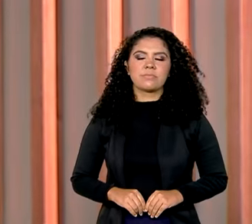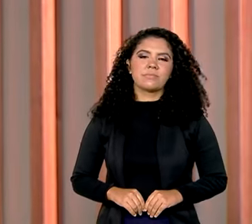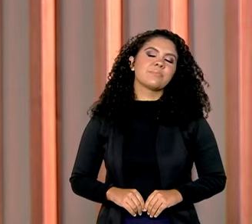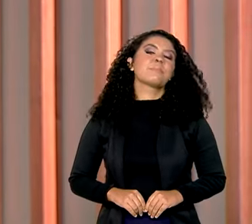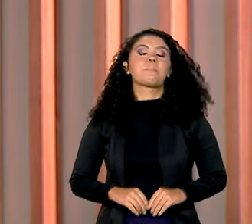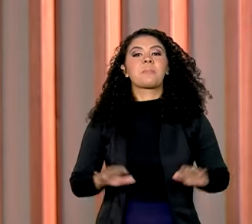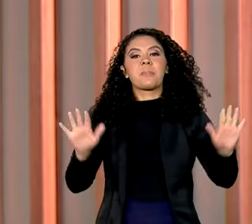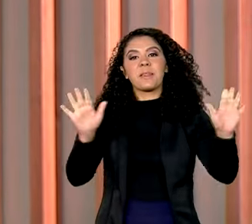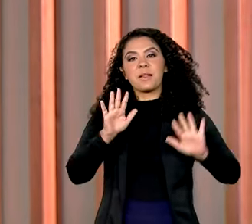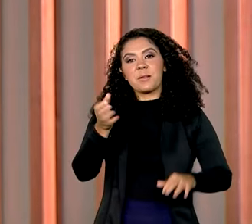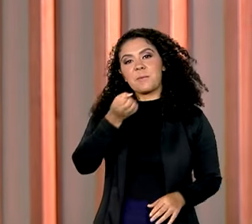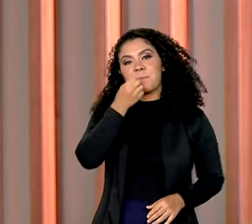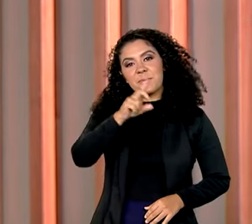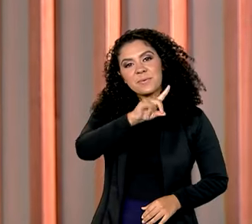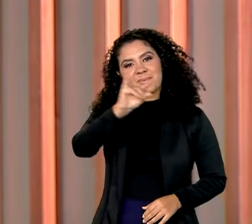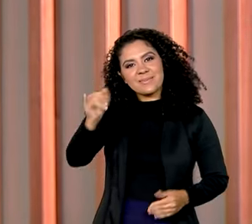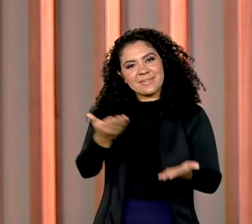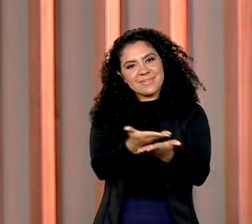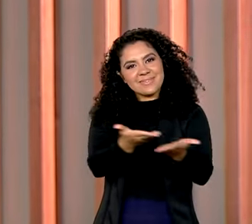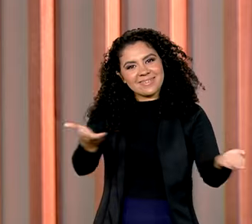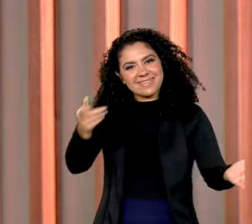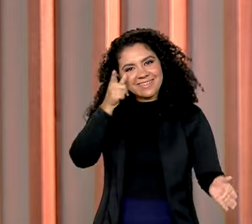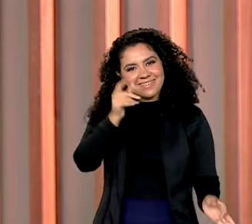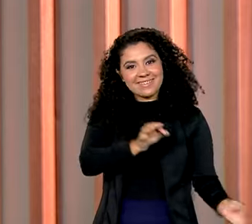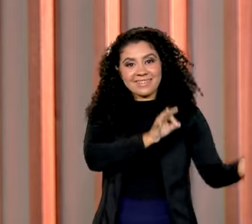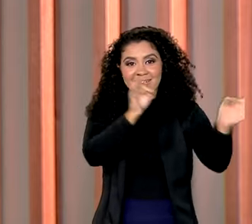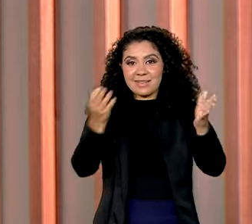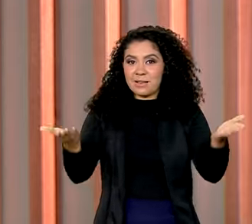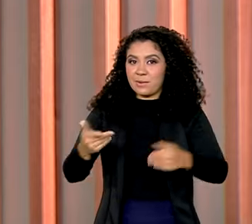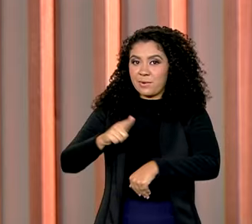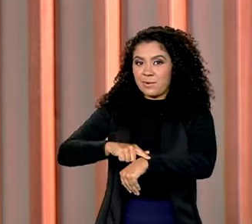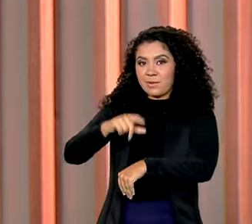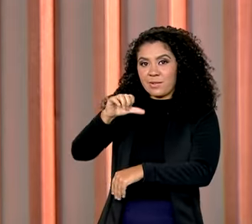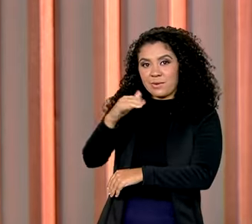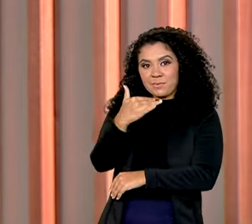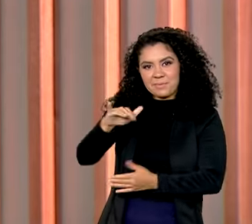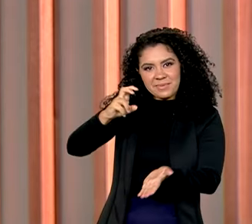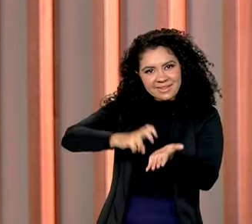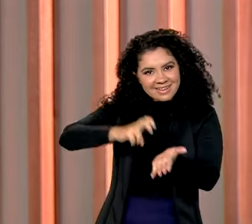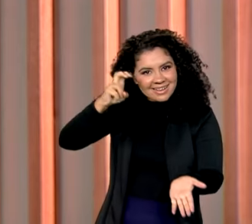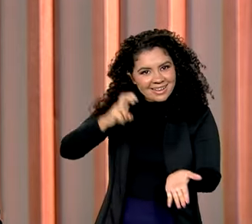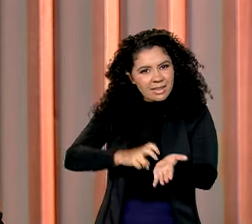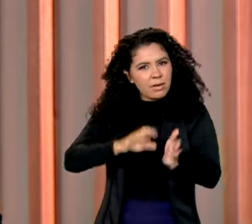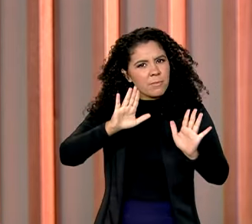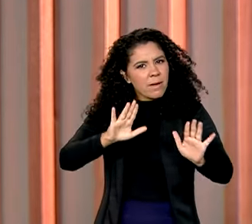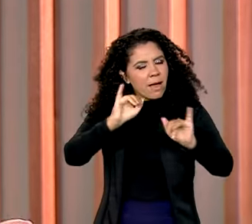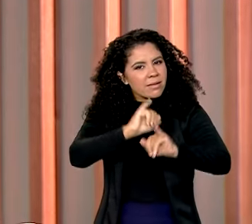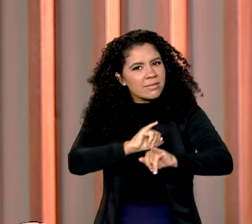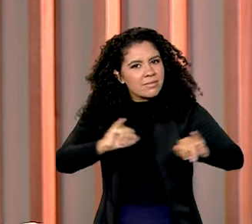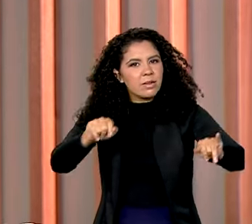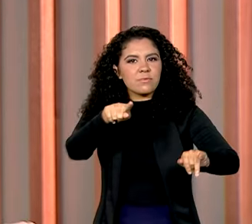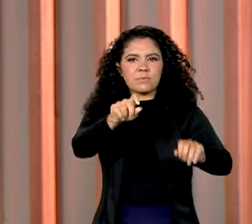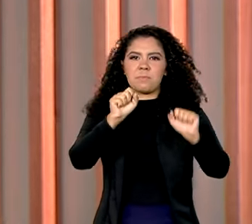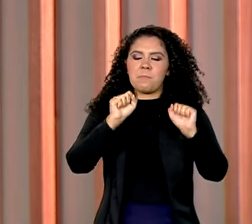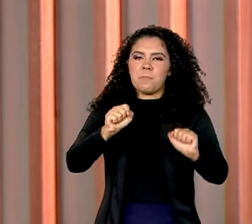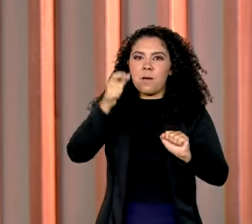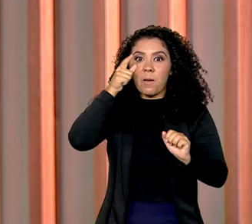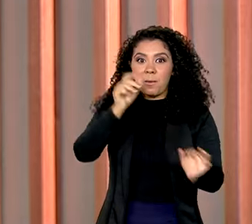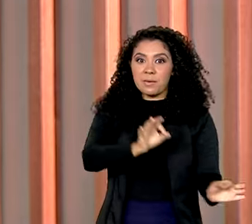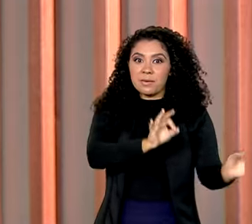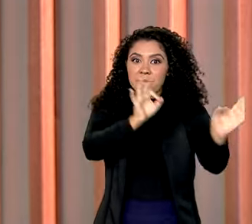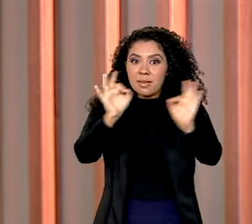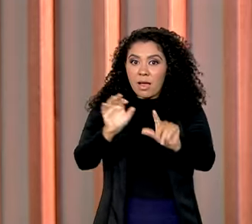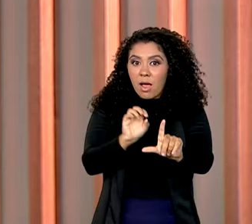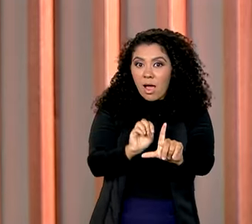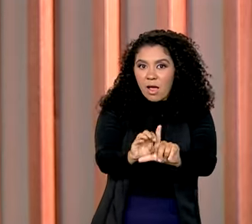Olá, muito bom dia para você. São 9h30 da manhã. Lembrando sempre que você pode nos acompanhar também ao